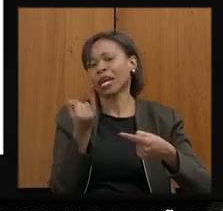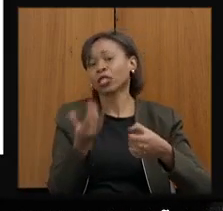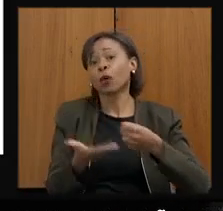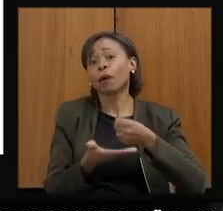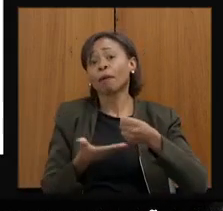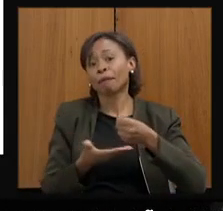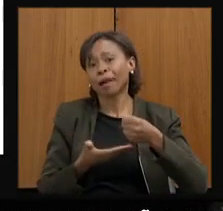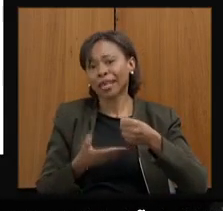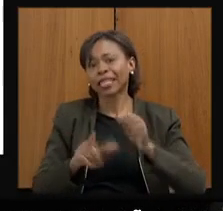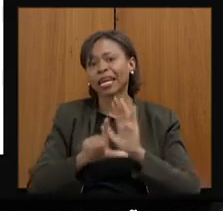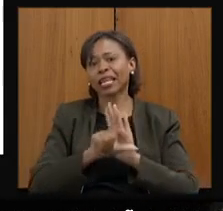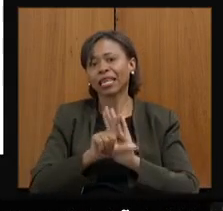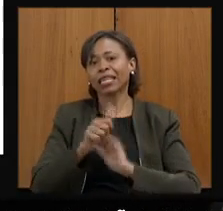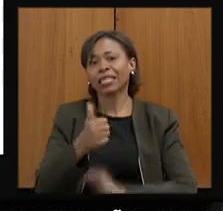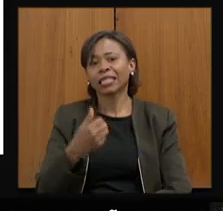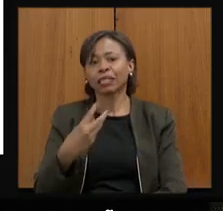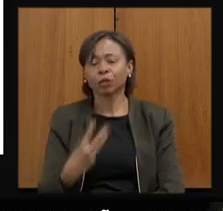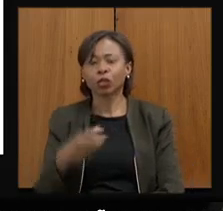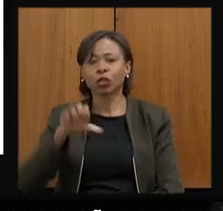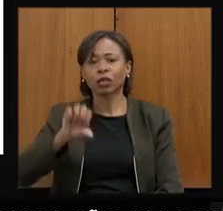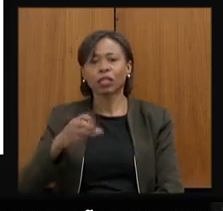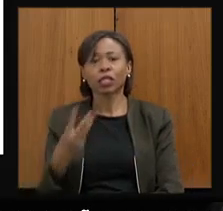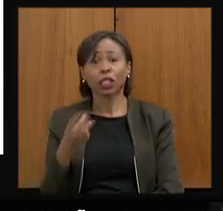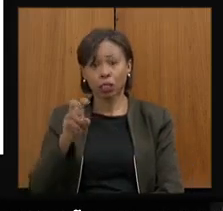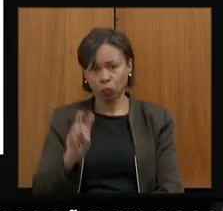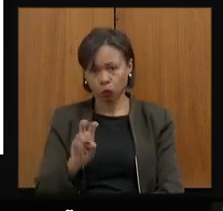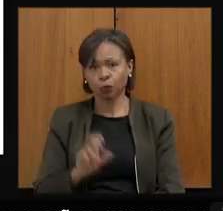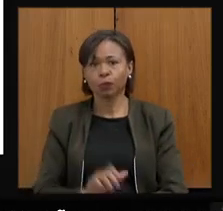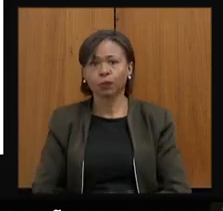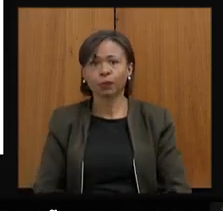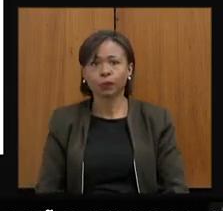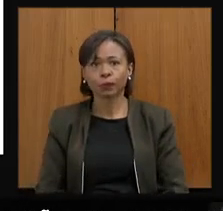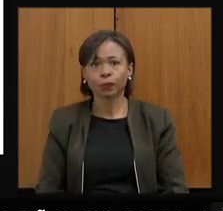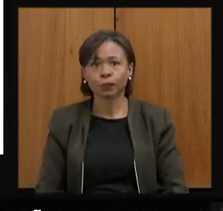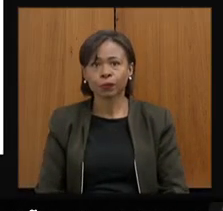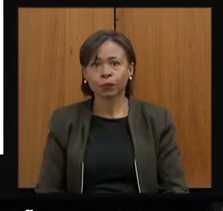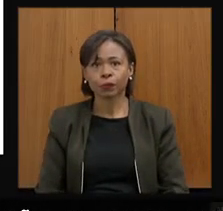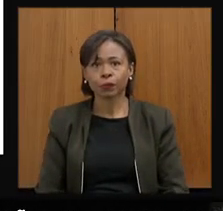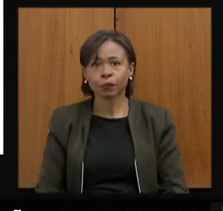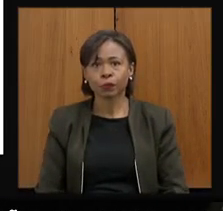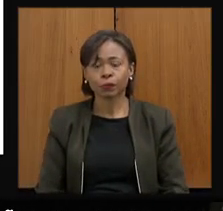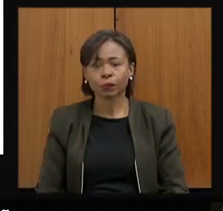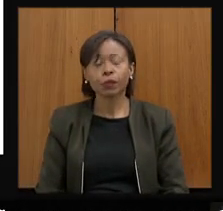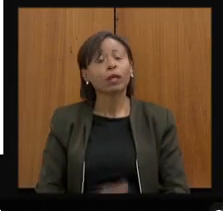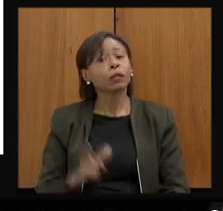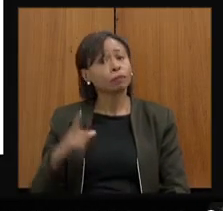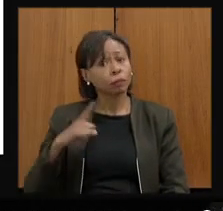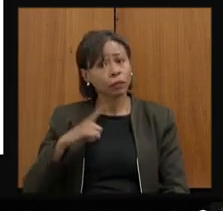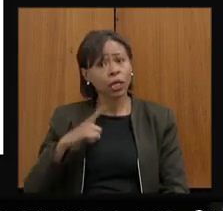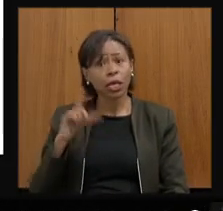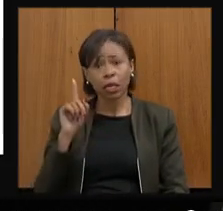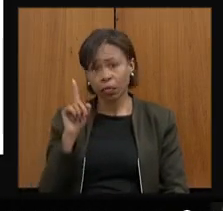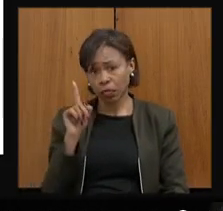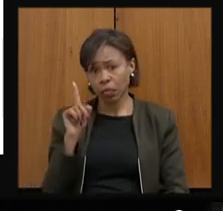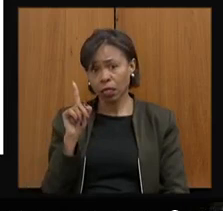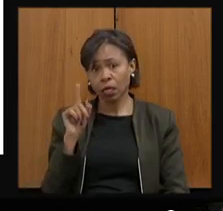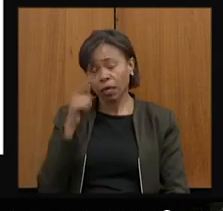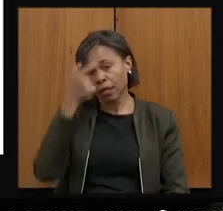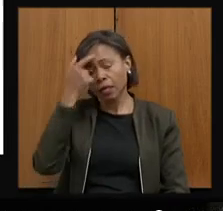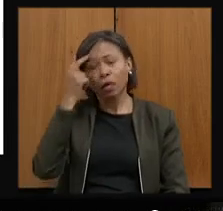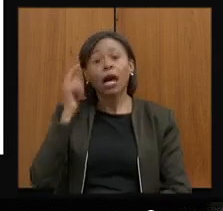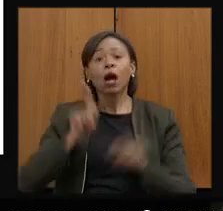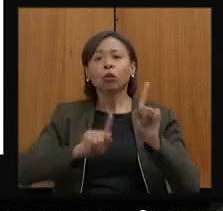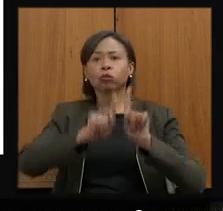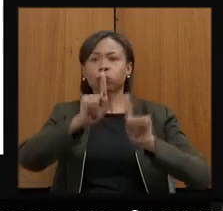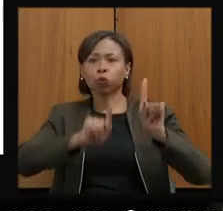Federal 13.935. Por favor, tivemos uma... Esse também é um